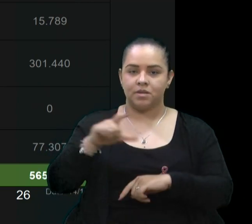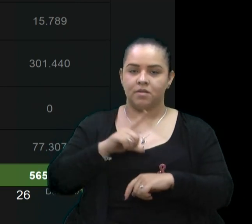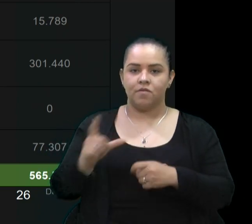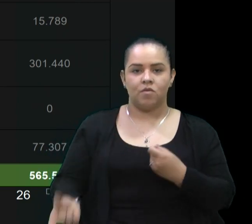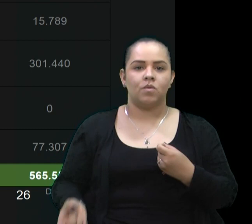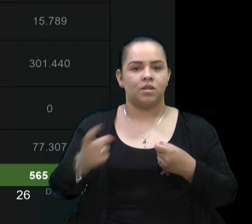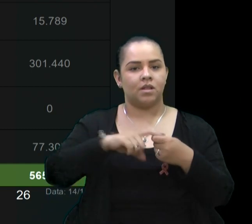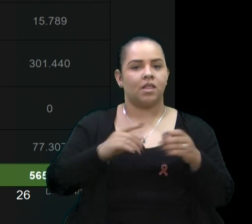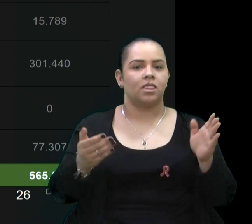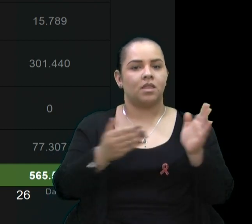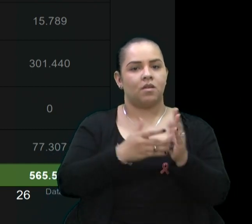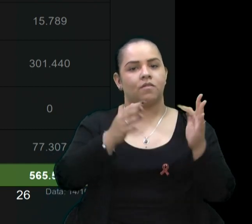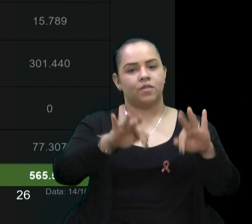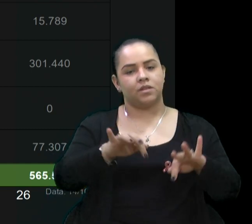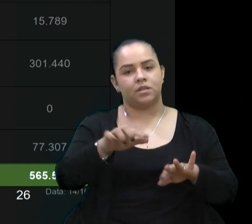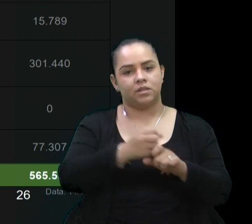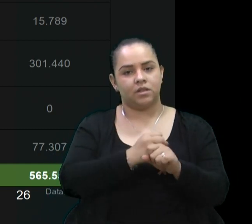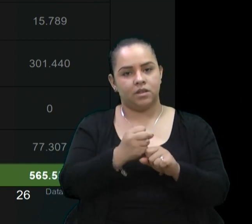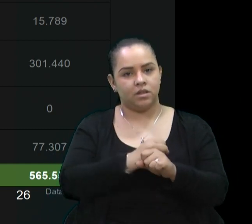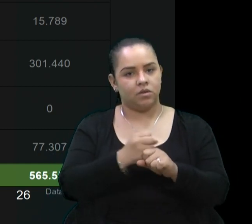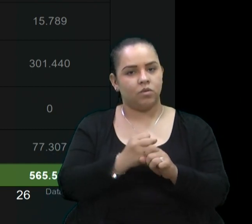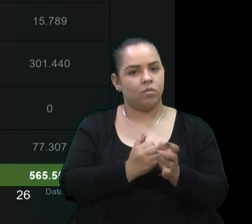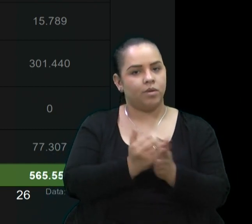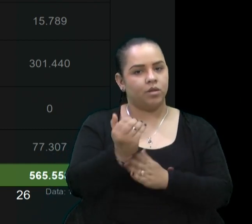o final desse ano, início do ano que vem.